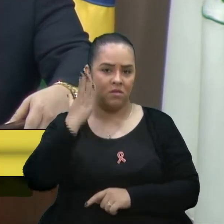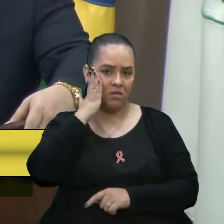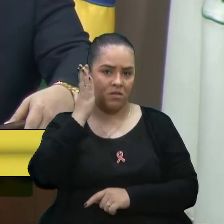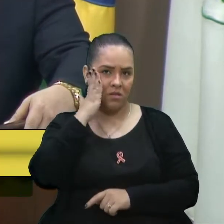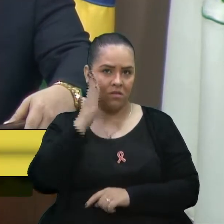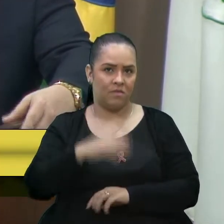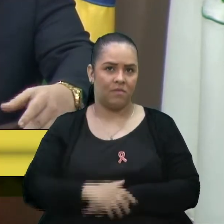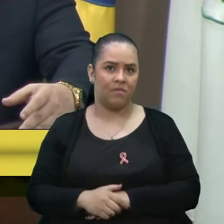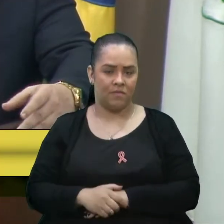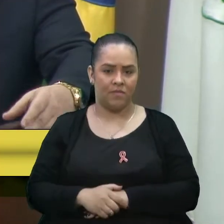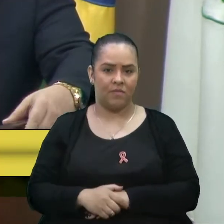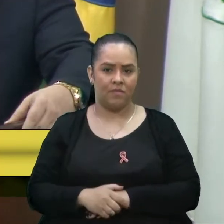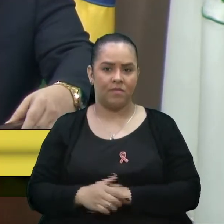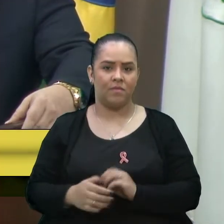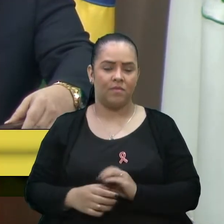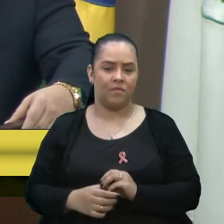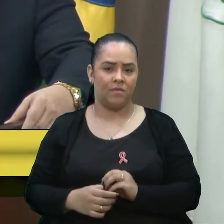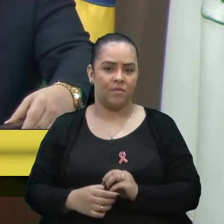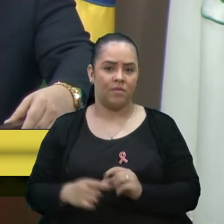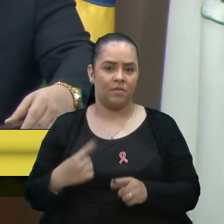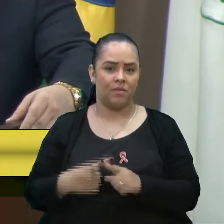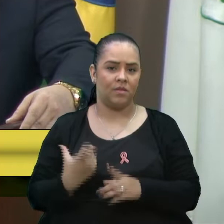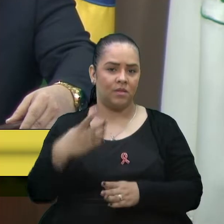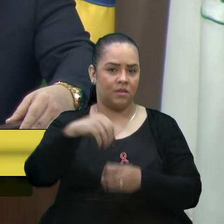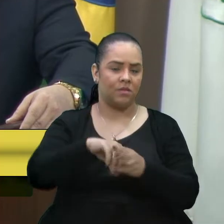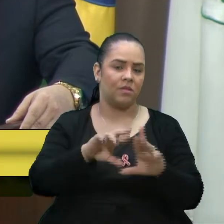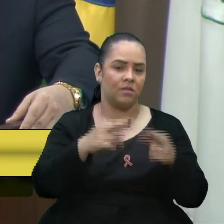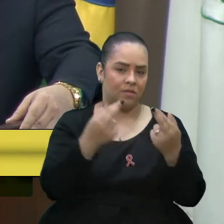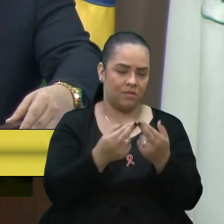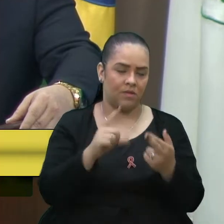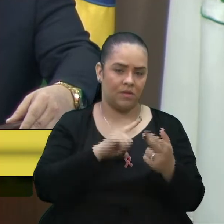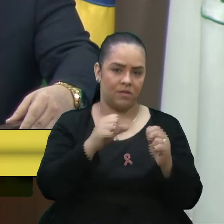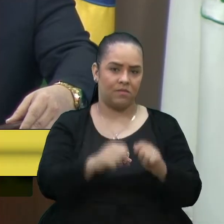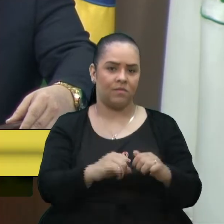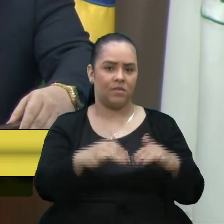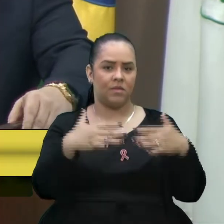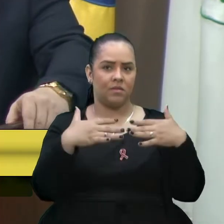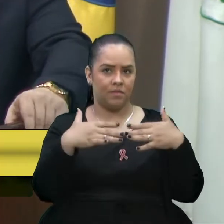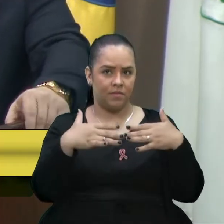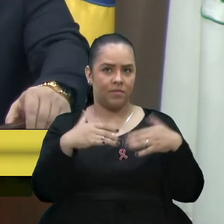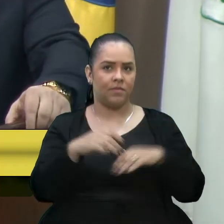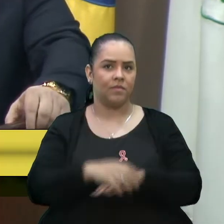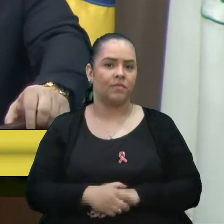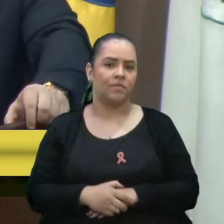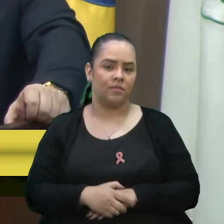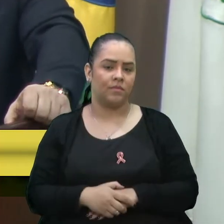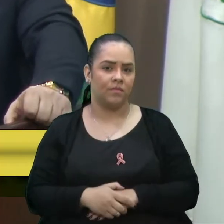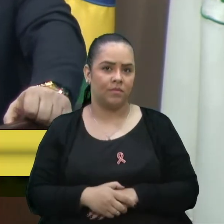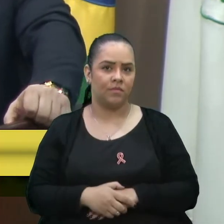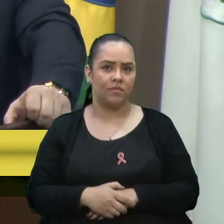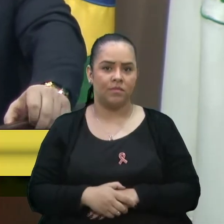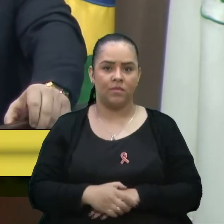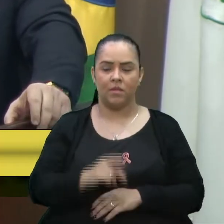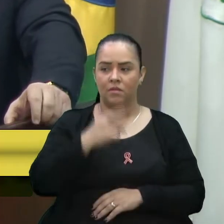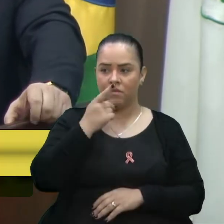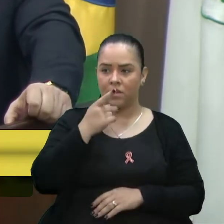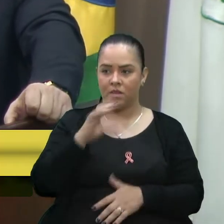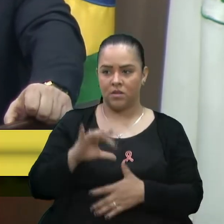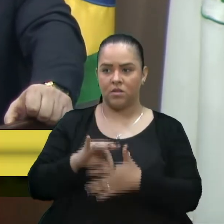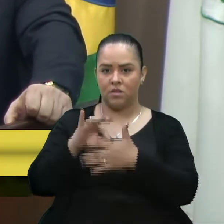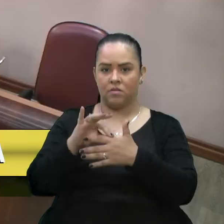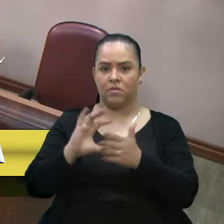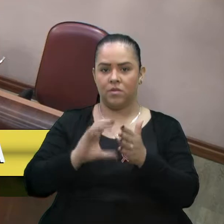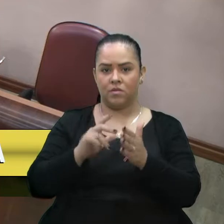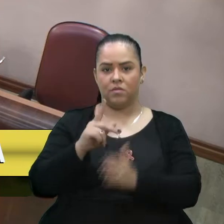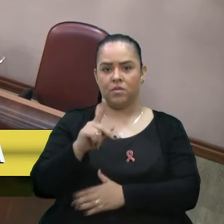escutei dentro da nossa reunião, da nossa audiência pública. Uma declaração de líder da bancada do PTB,